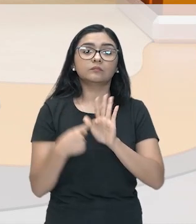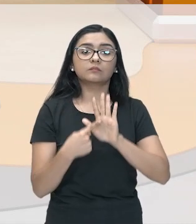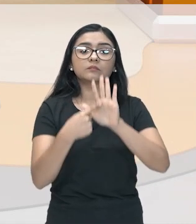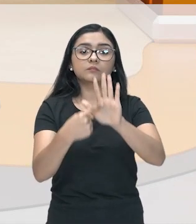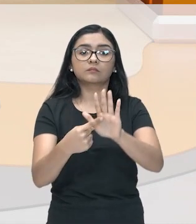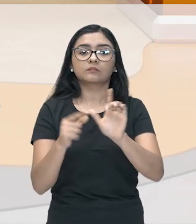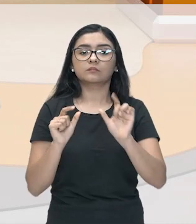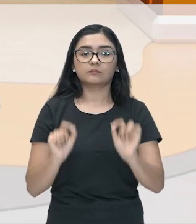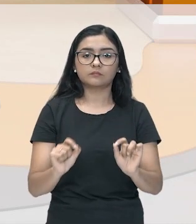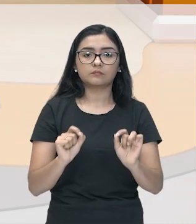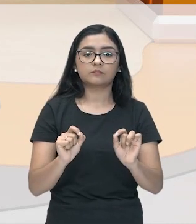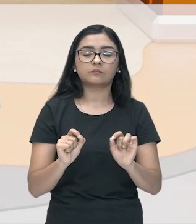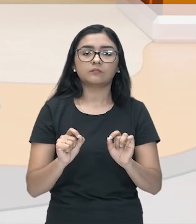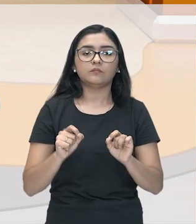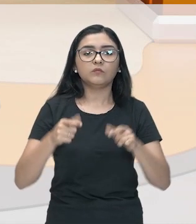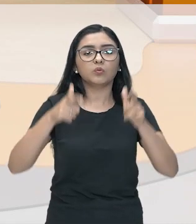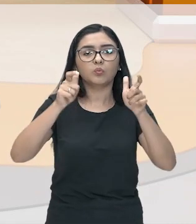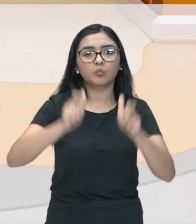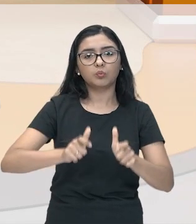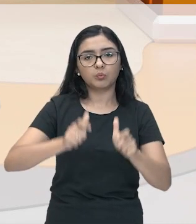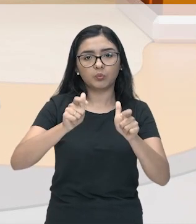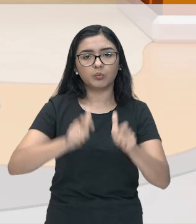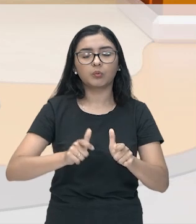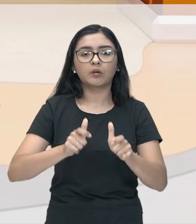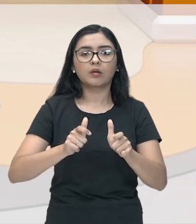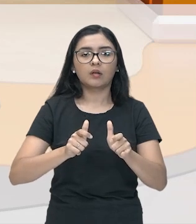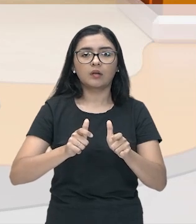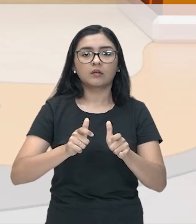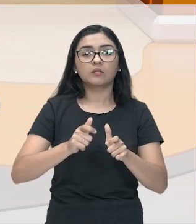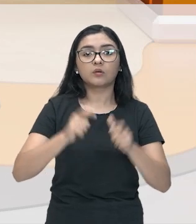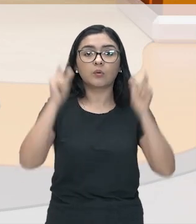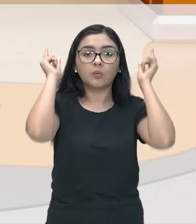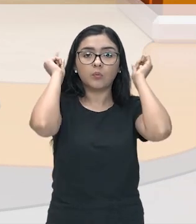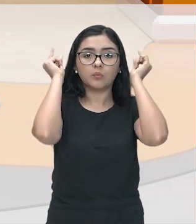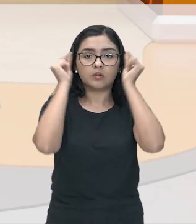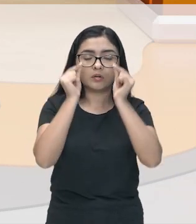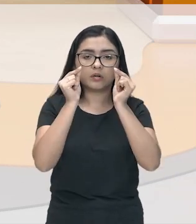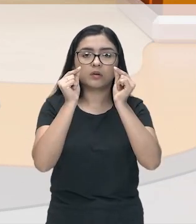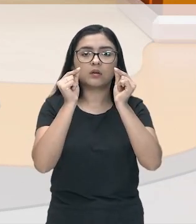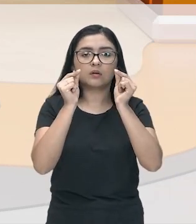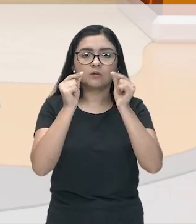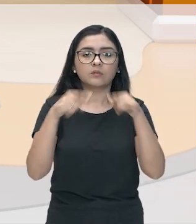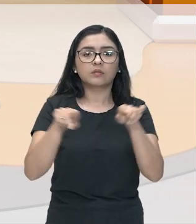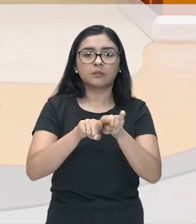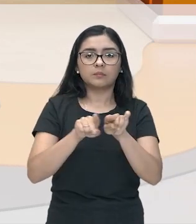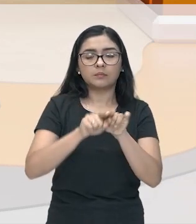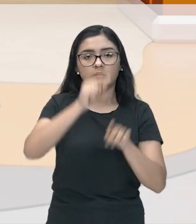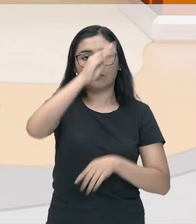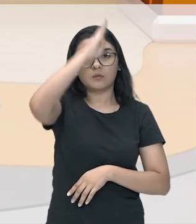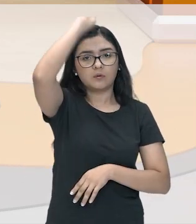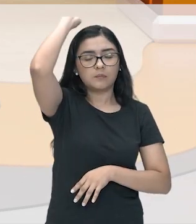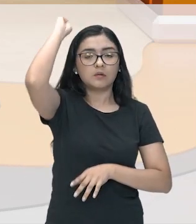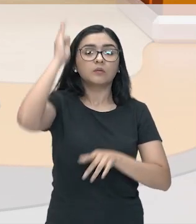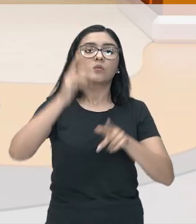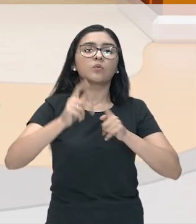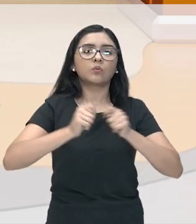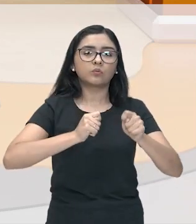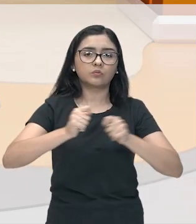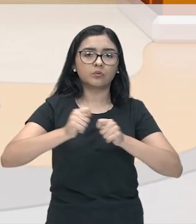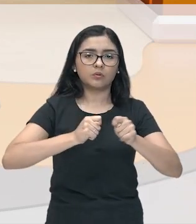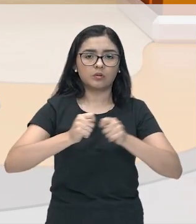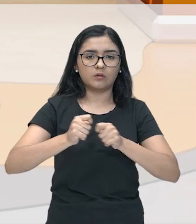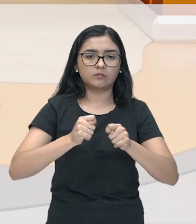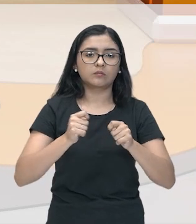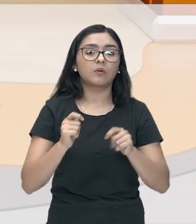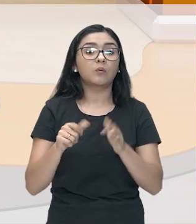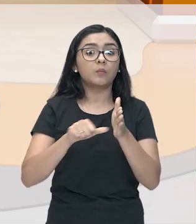a ocupação aí do domínio grego e o domínio do Império Romano. Olha só, no mapa de cima, a